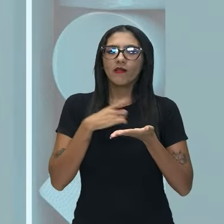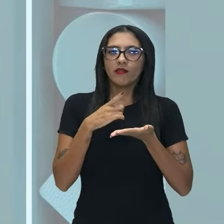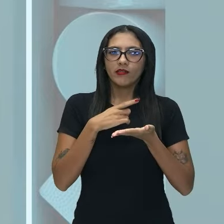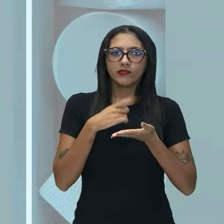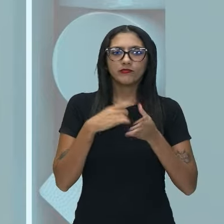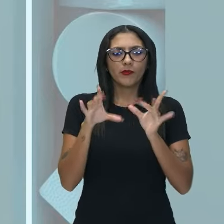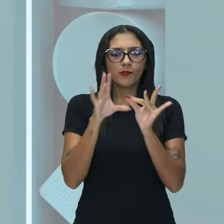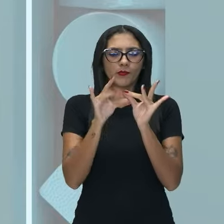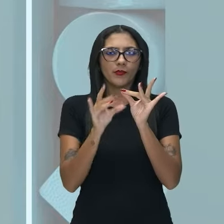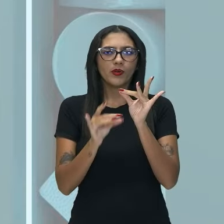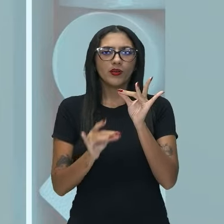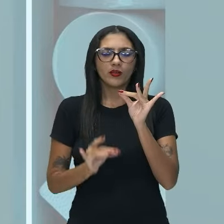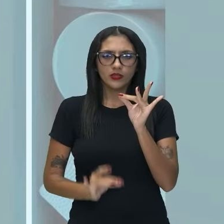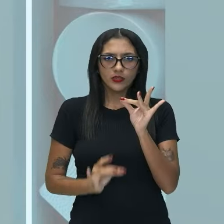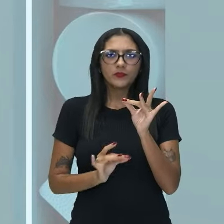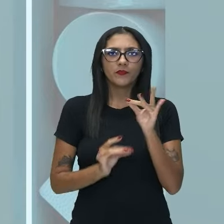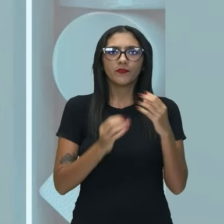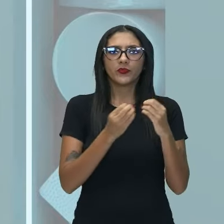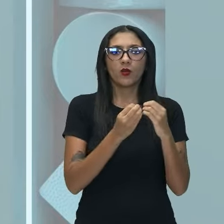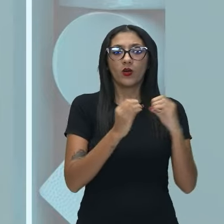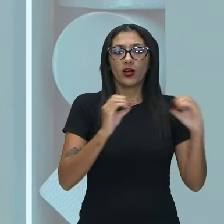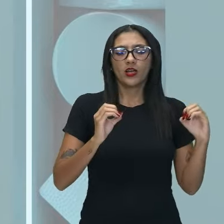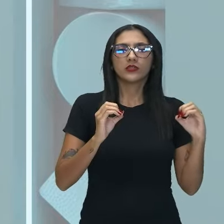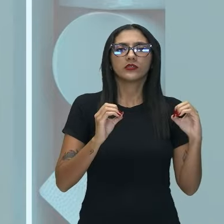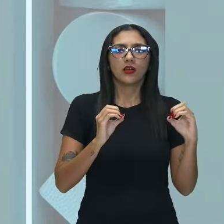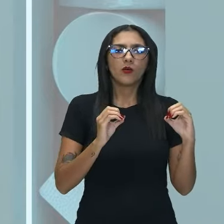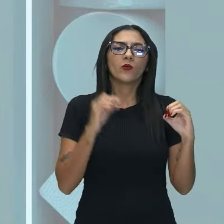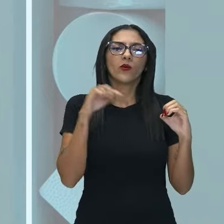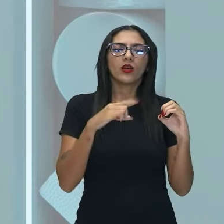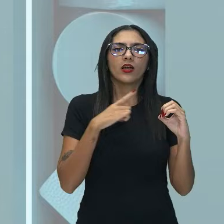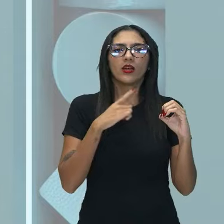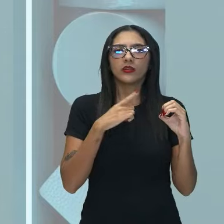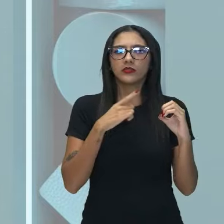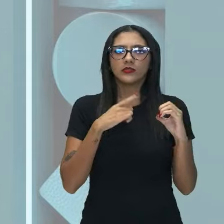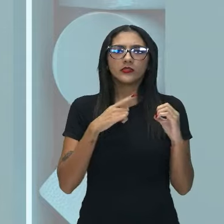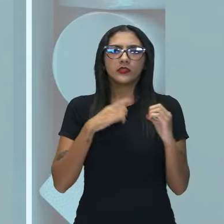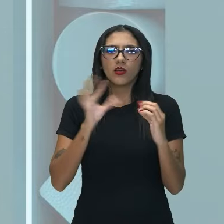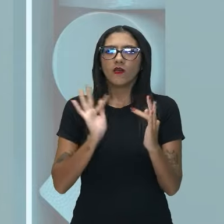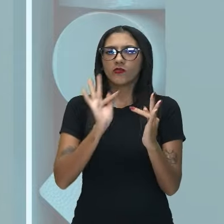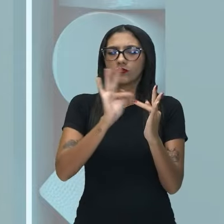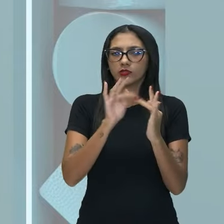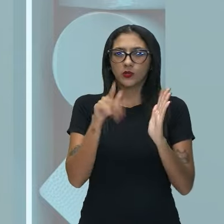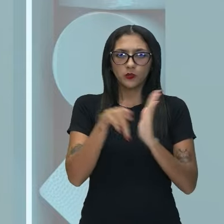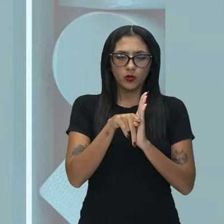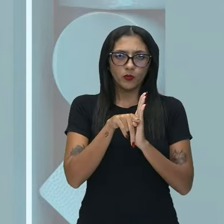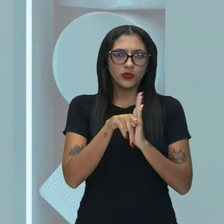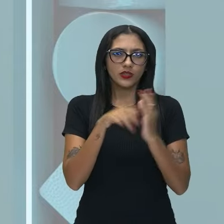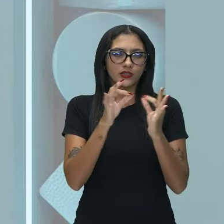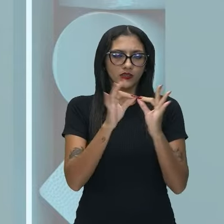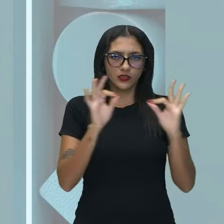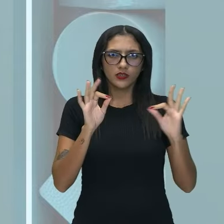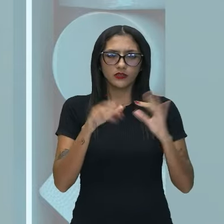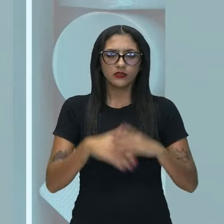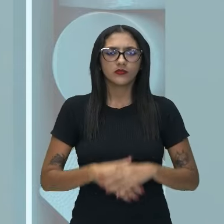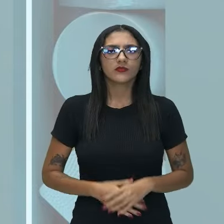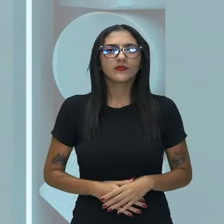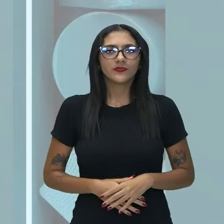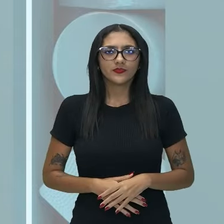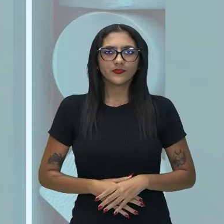em que a oração subordinada faz o papel, faz a função sintática da oração principal, tá bom?